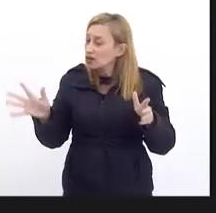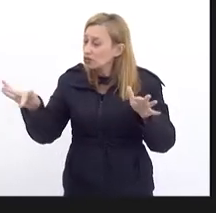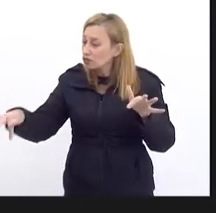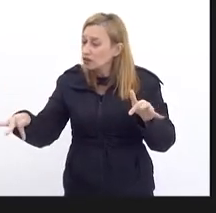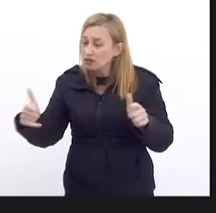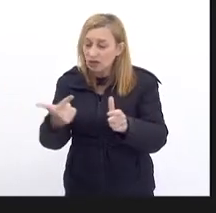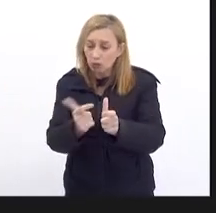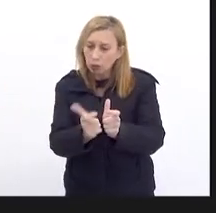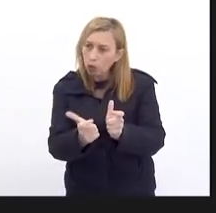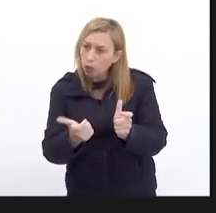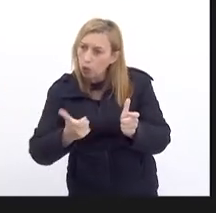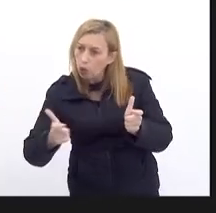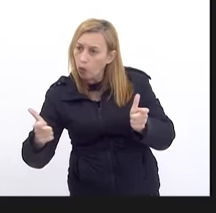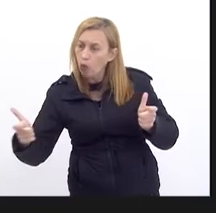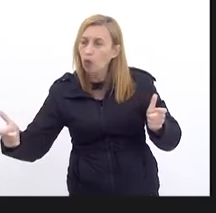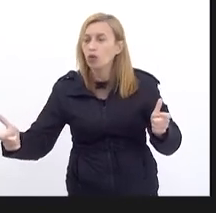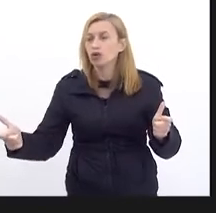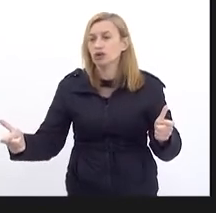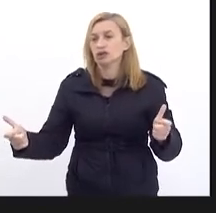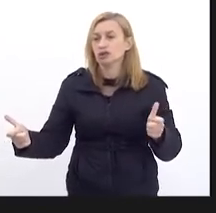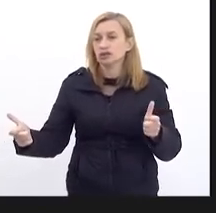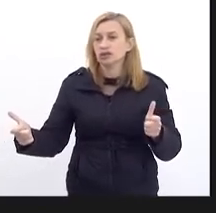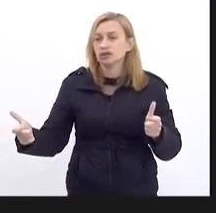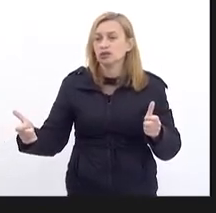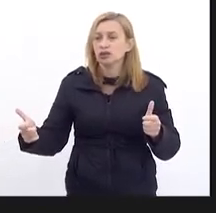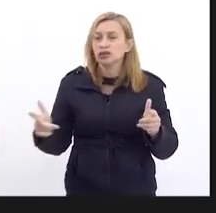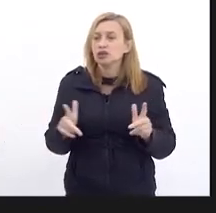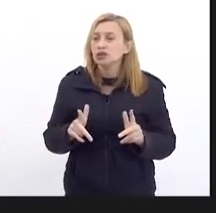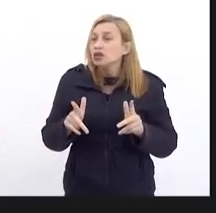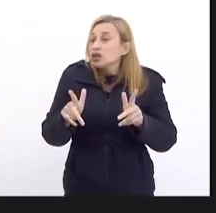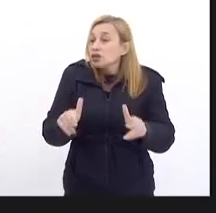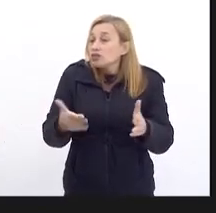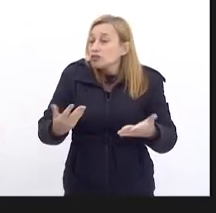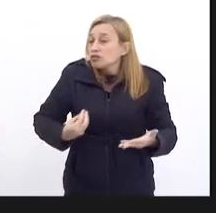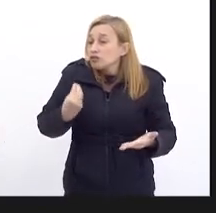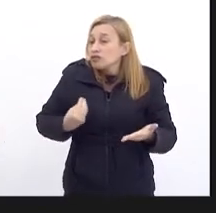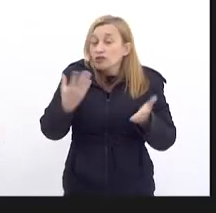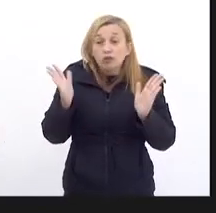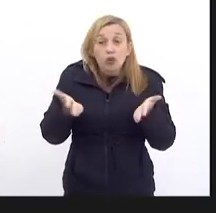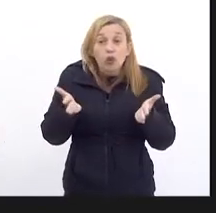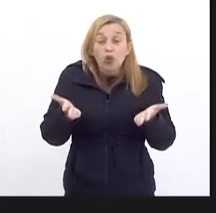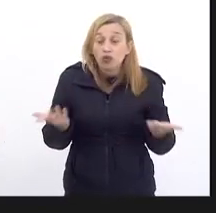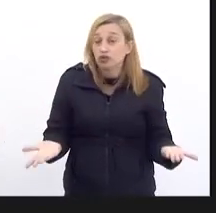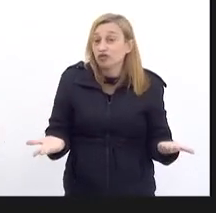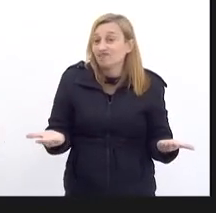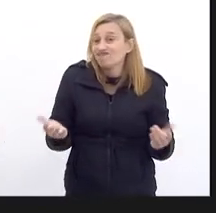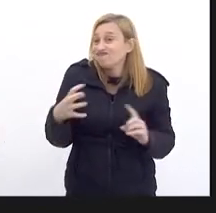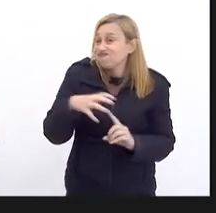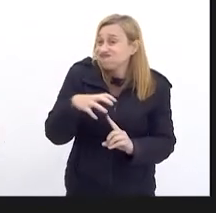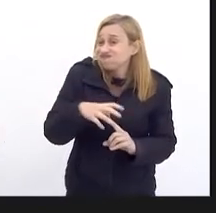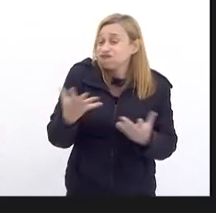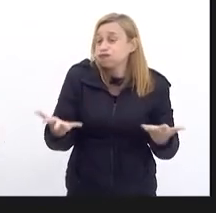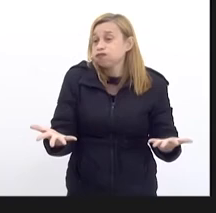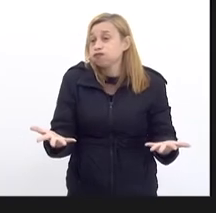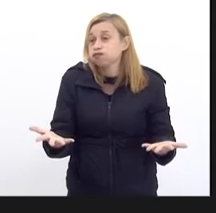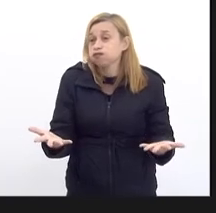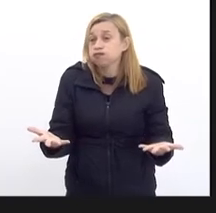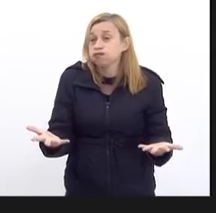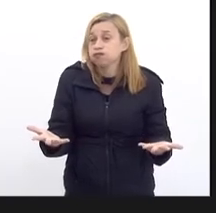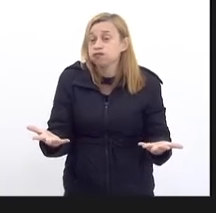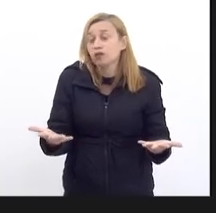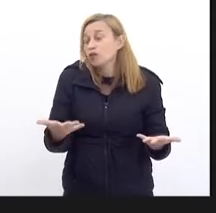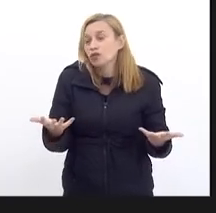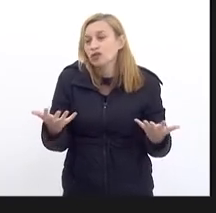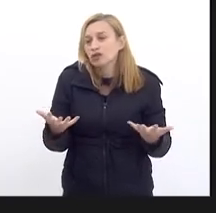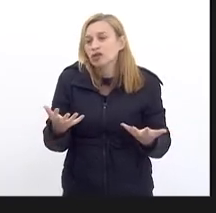Aumentados Que nós estamos Vivendo Hoje em dia Então Que recuperação É essa É isso